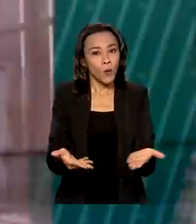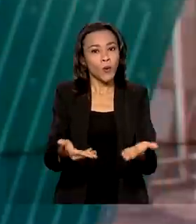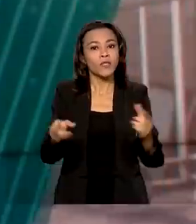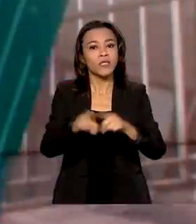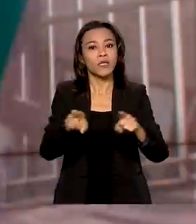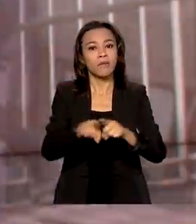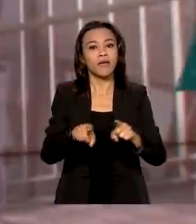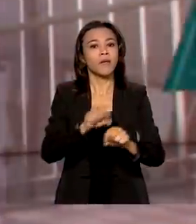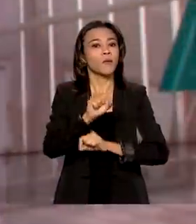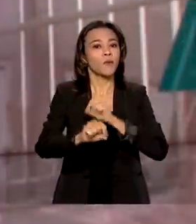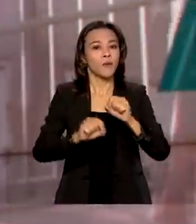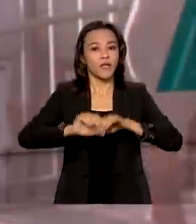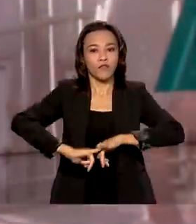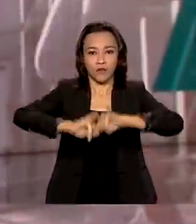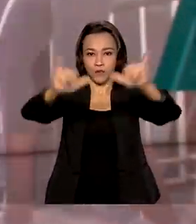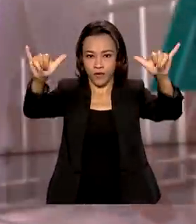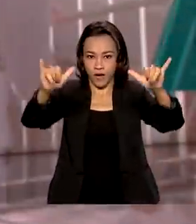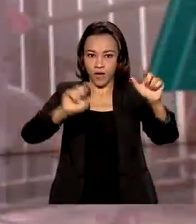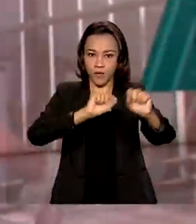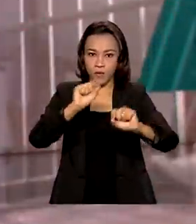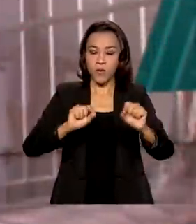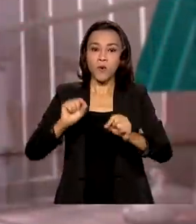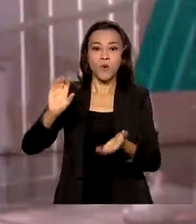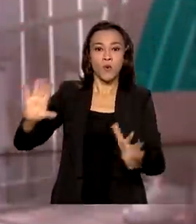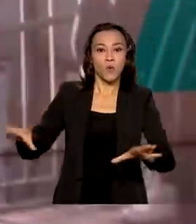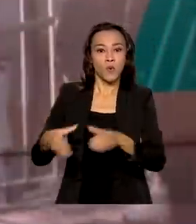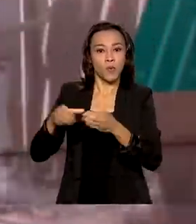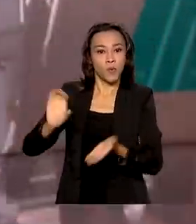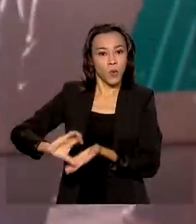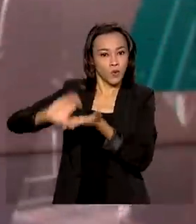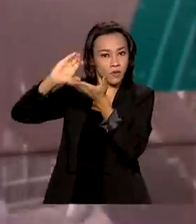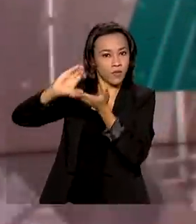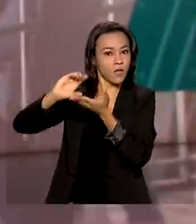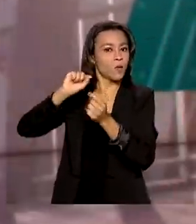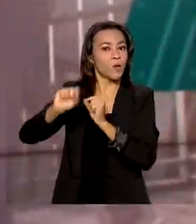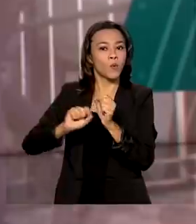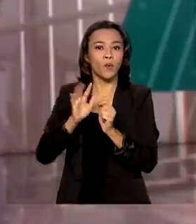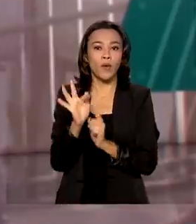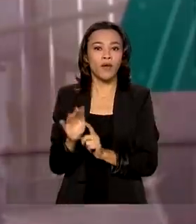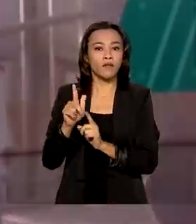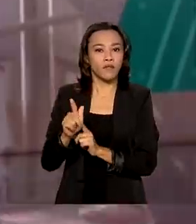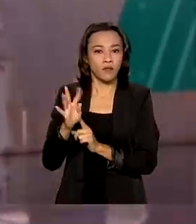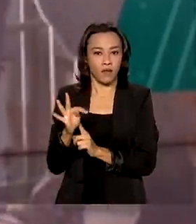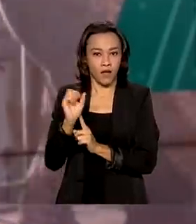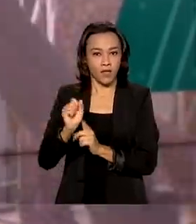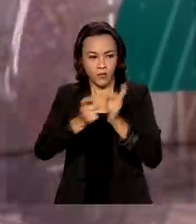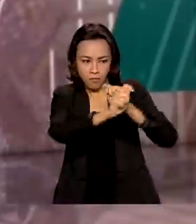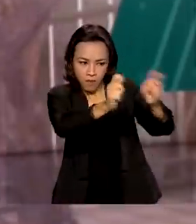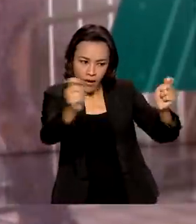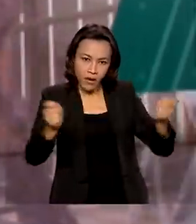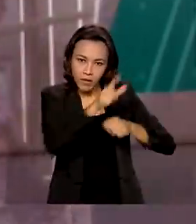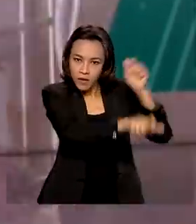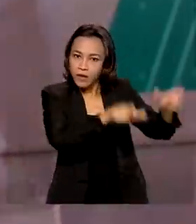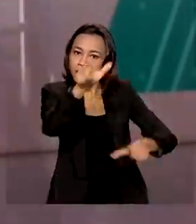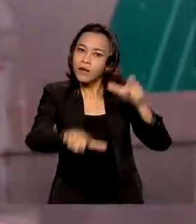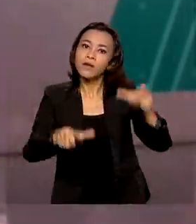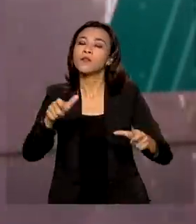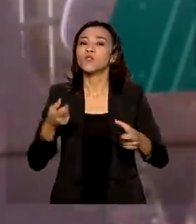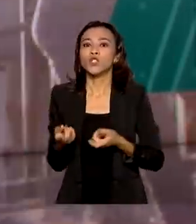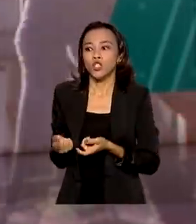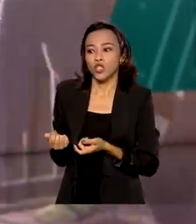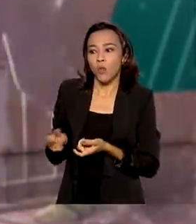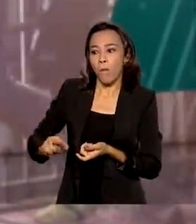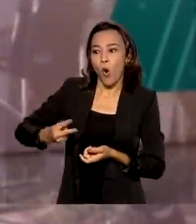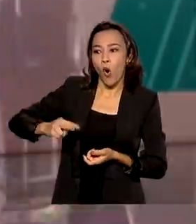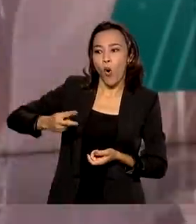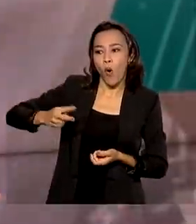Diário Oficial da União a decisão do Conselho Curador do FGTS sobre o pagamento aos trabalhadores de parte dos lucros de